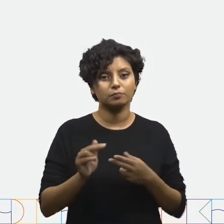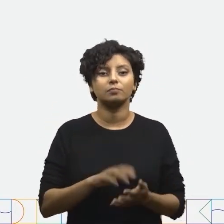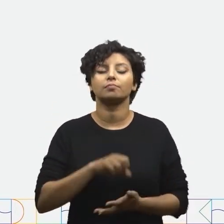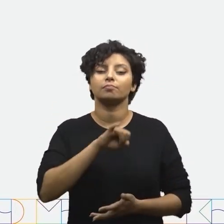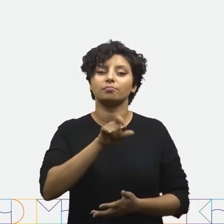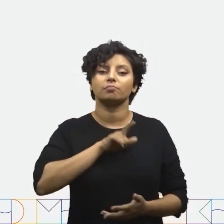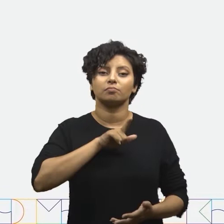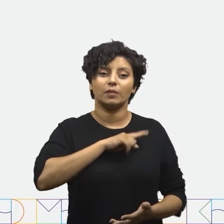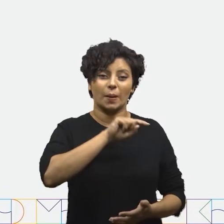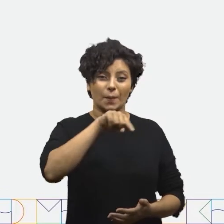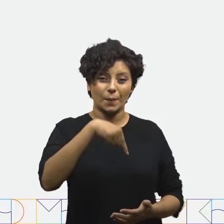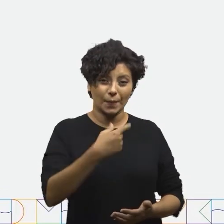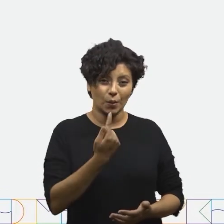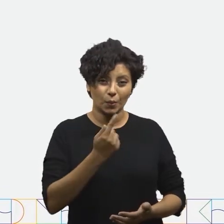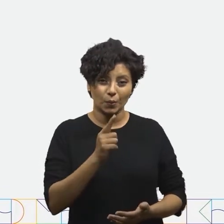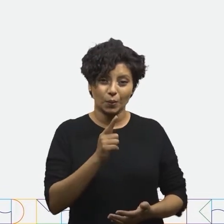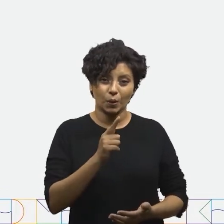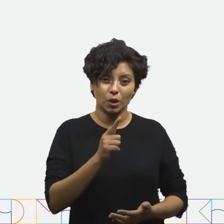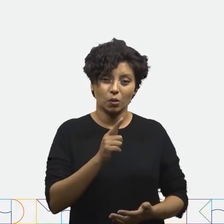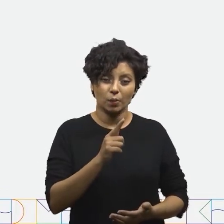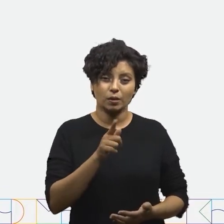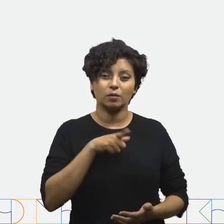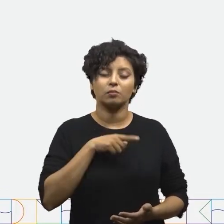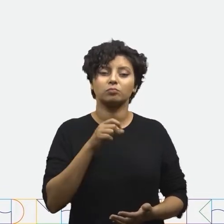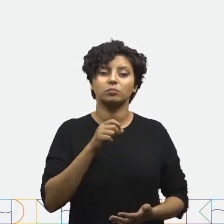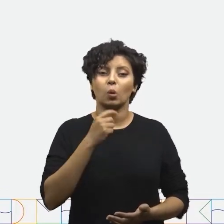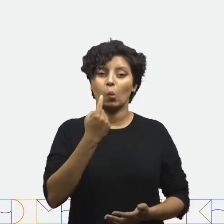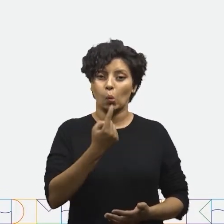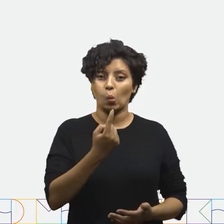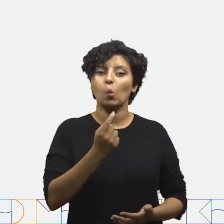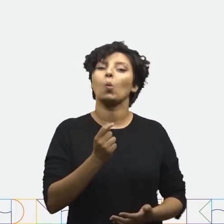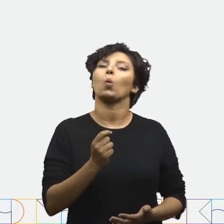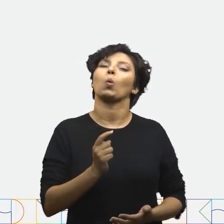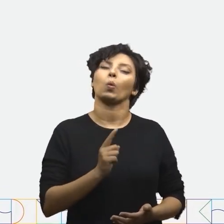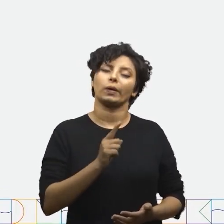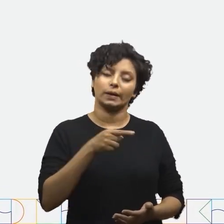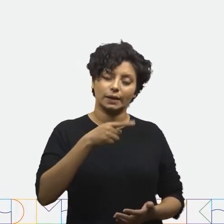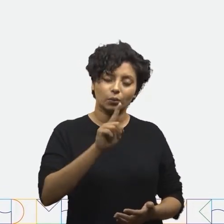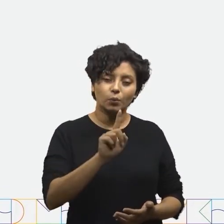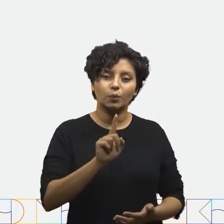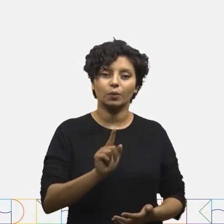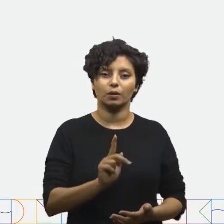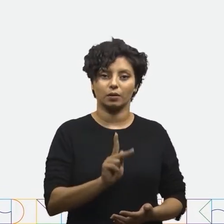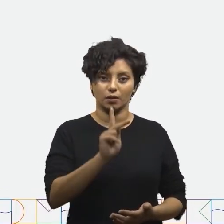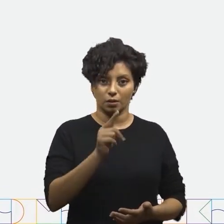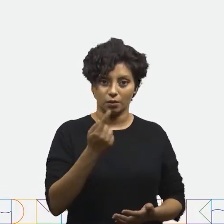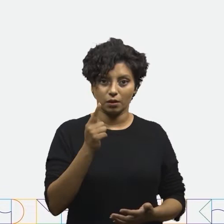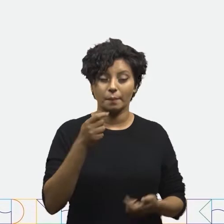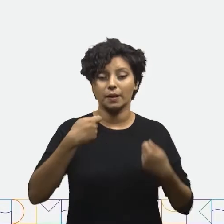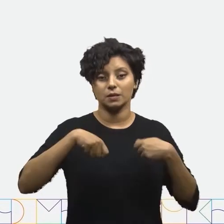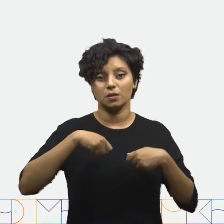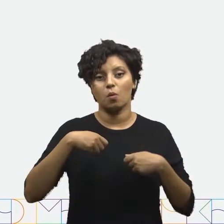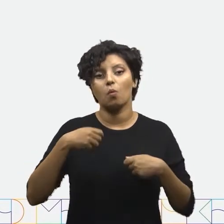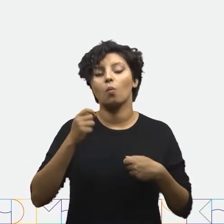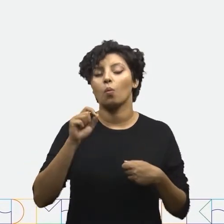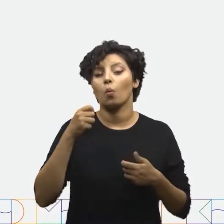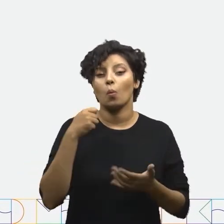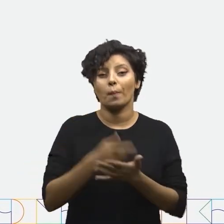Se eu tiver mil gramas, eu vou ter um quilo. Então, eu preciso levar